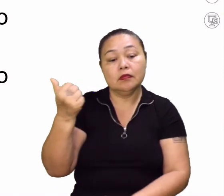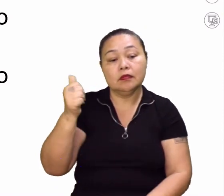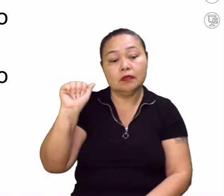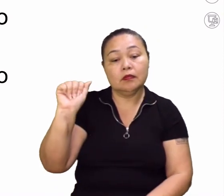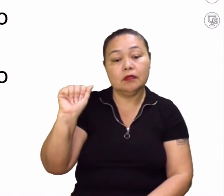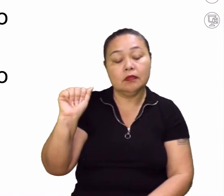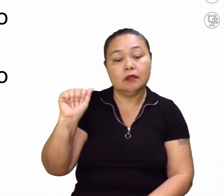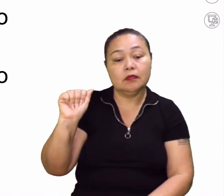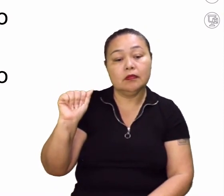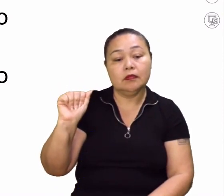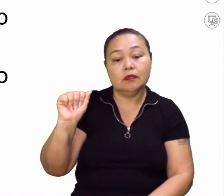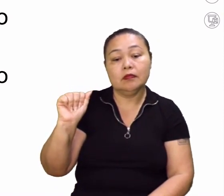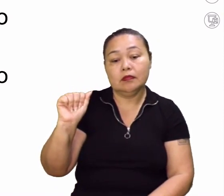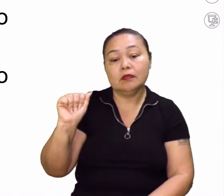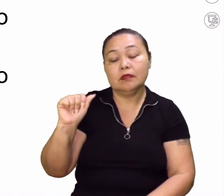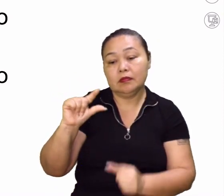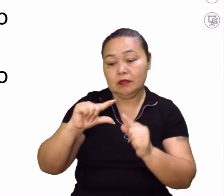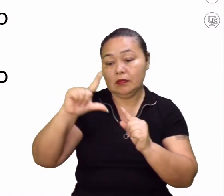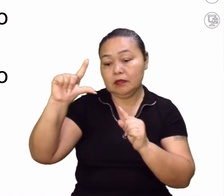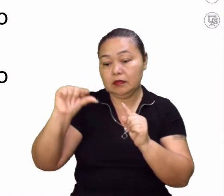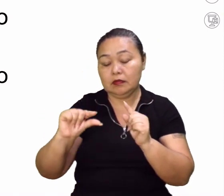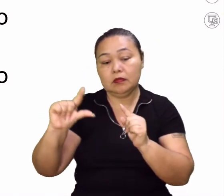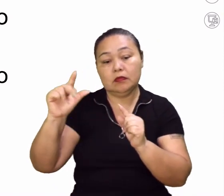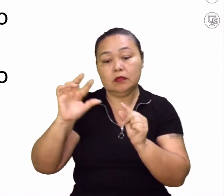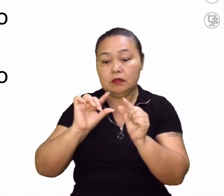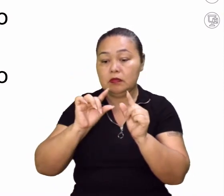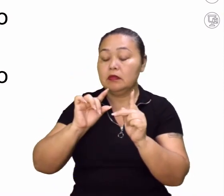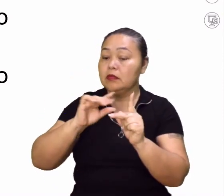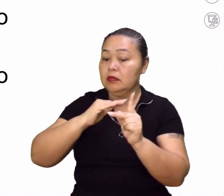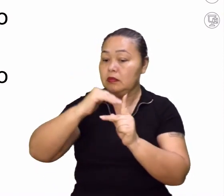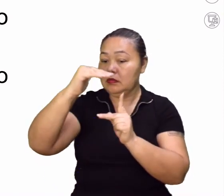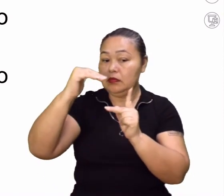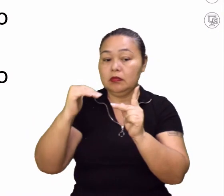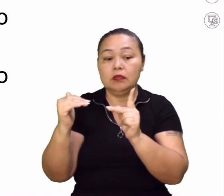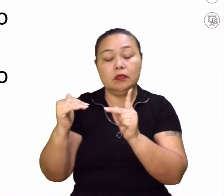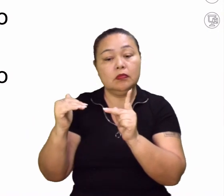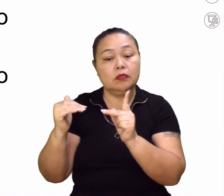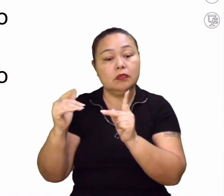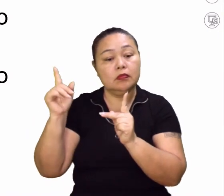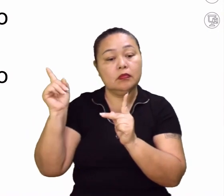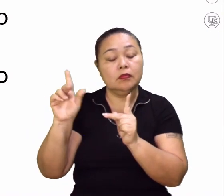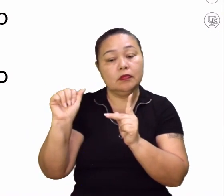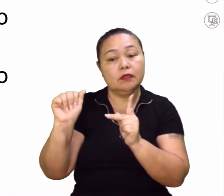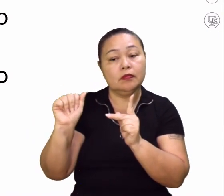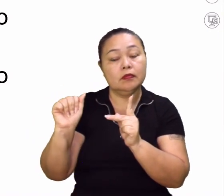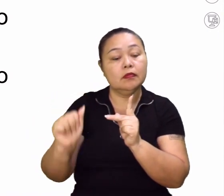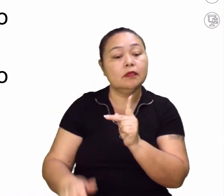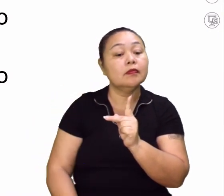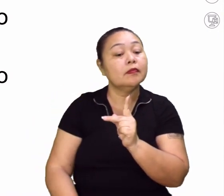correta. Porque está falando da proporção, né? Está falando de escala. Escala. Já cancela a A.